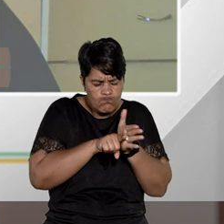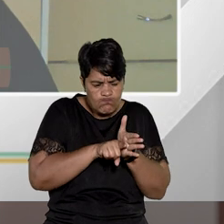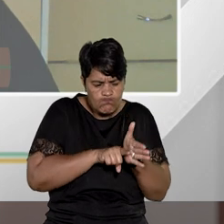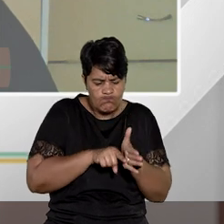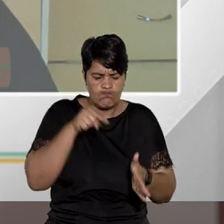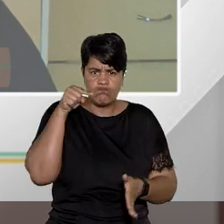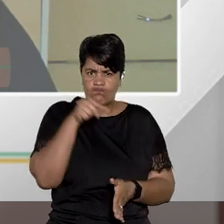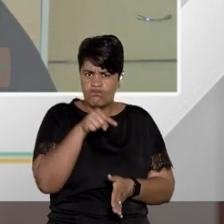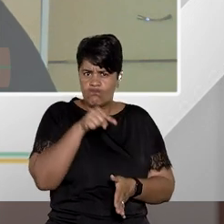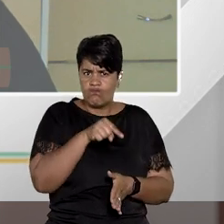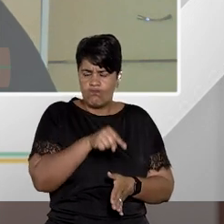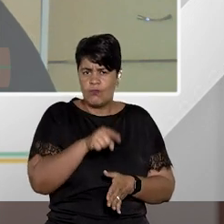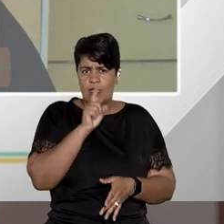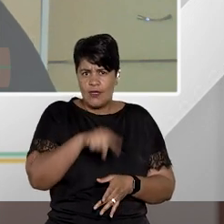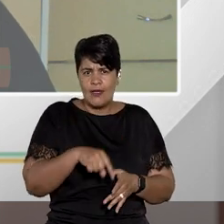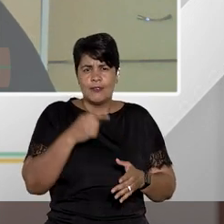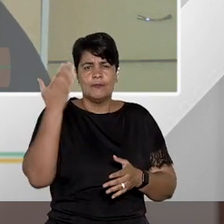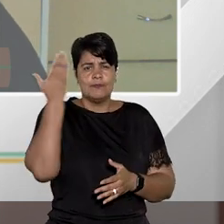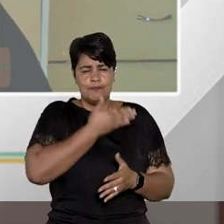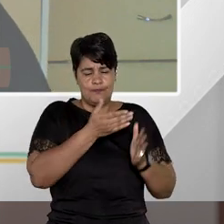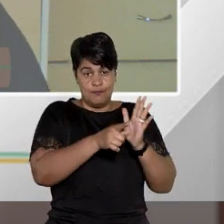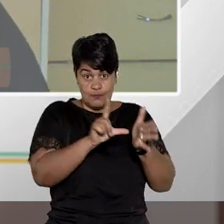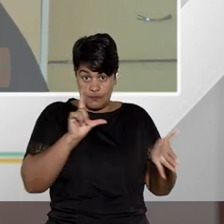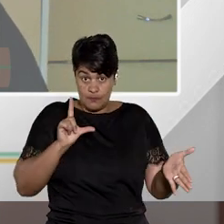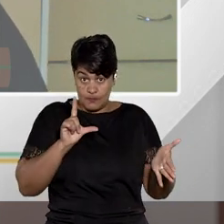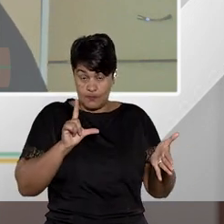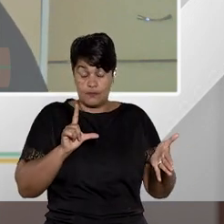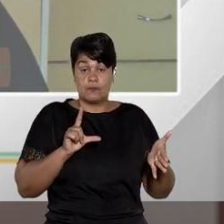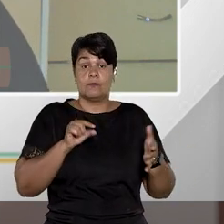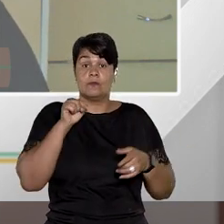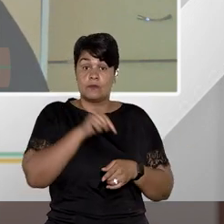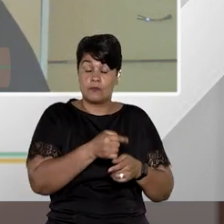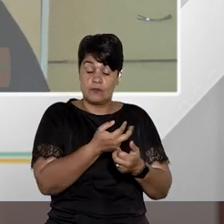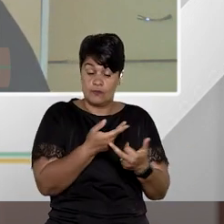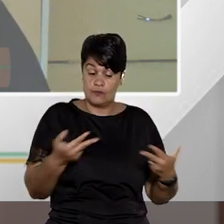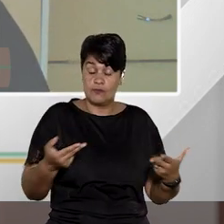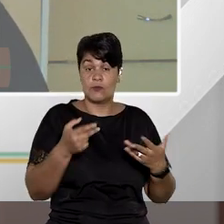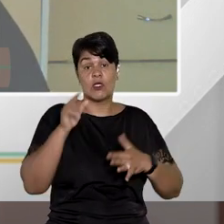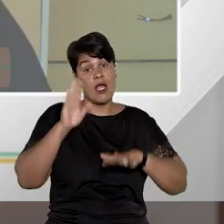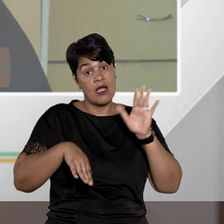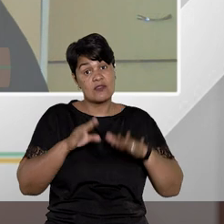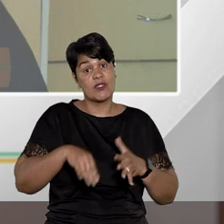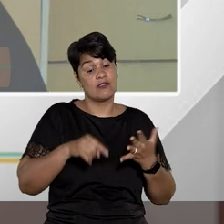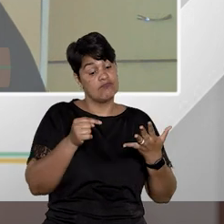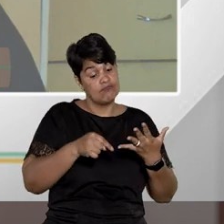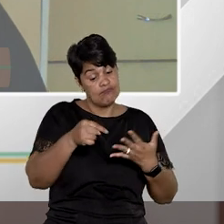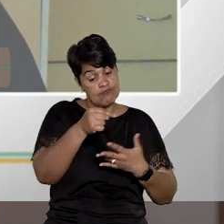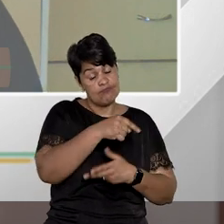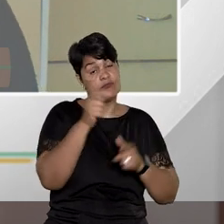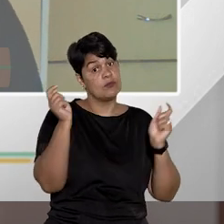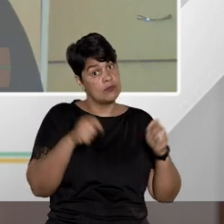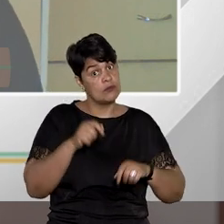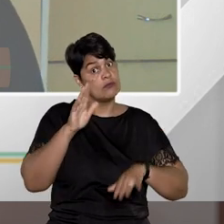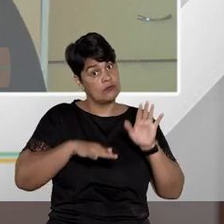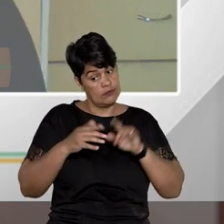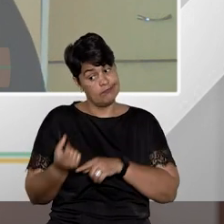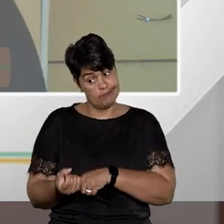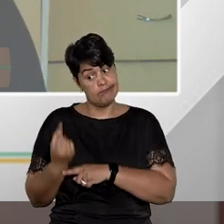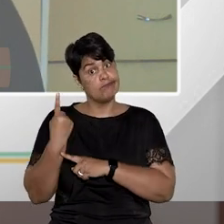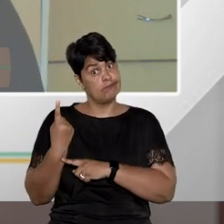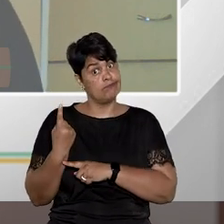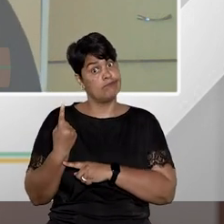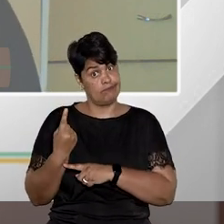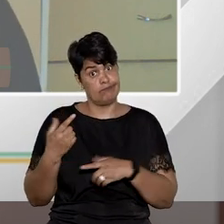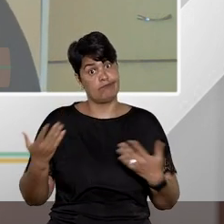limitação da prova pré-constituída para essas situações que possam ser absurdas. Então, a Aragona explicou